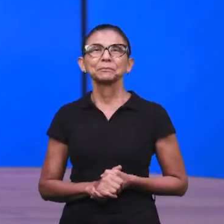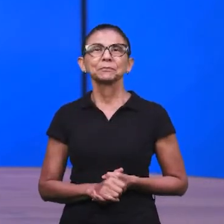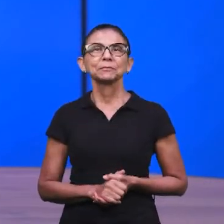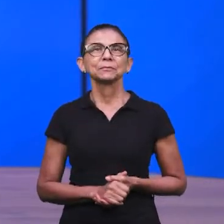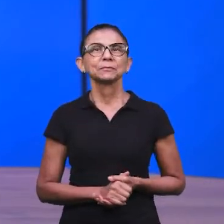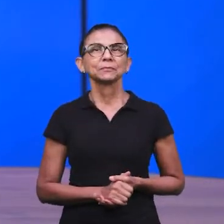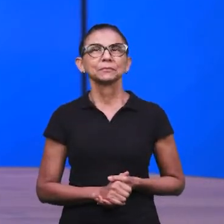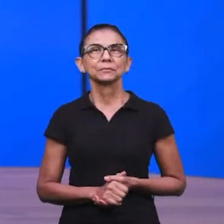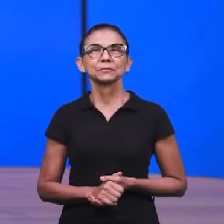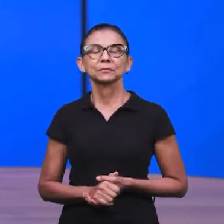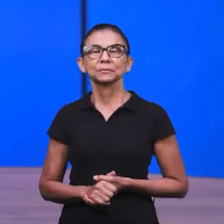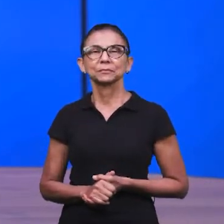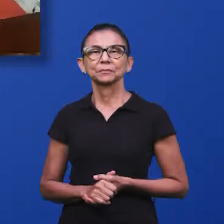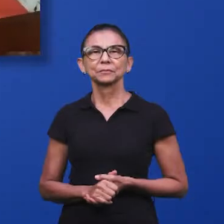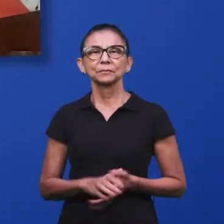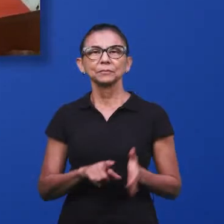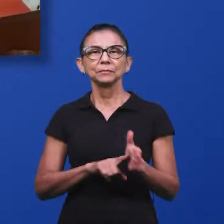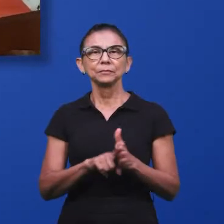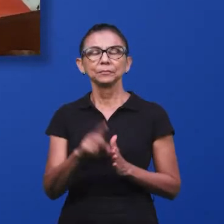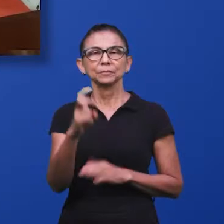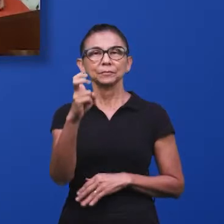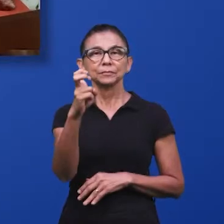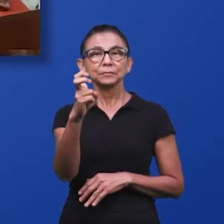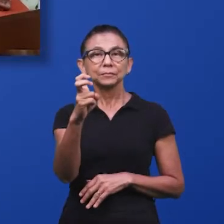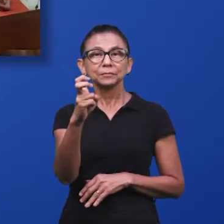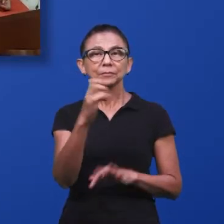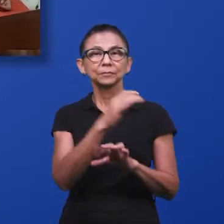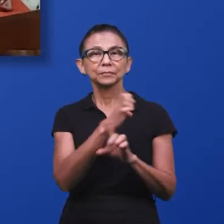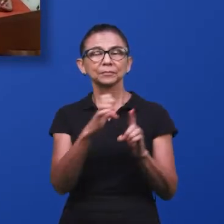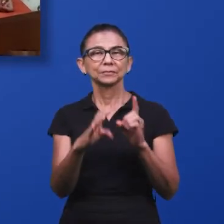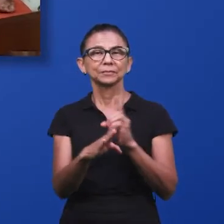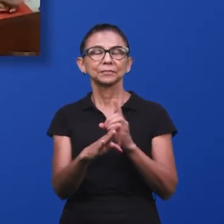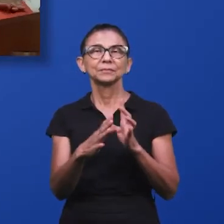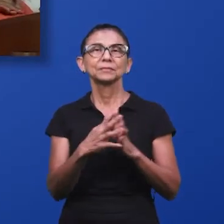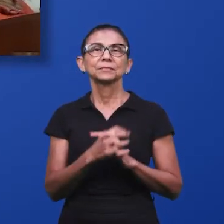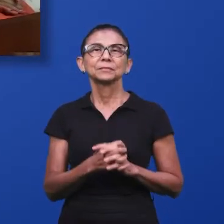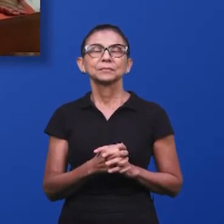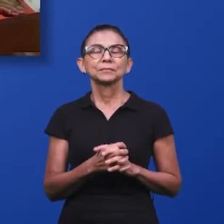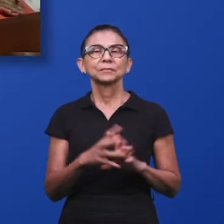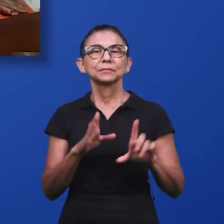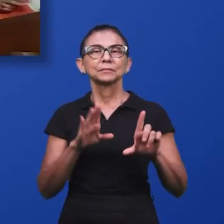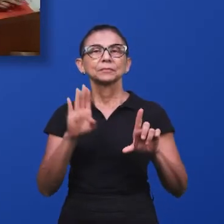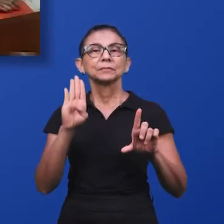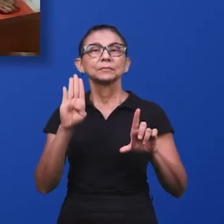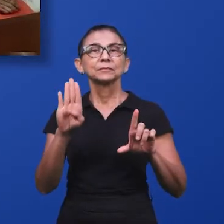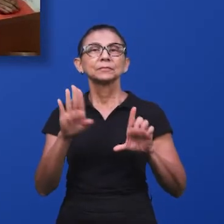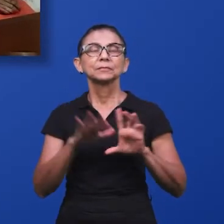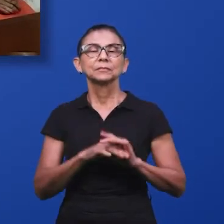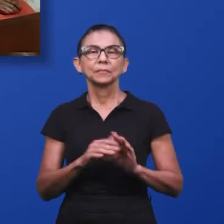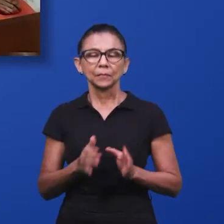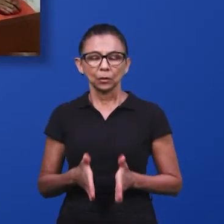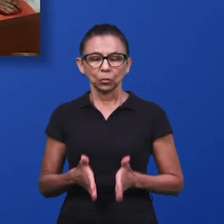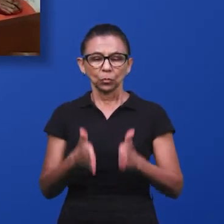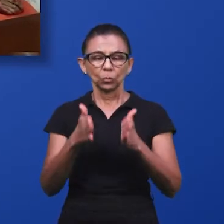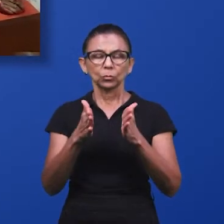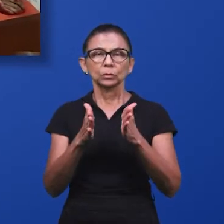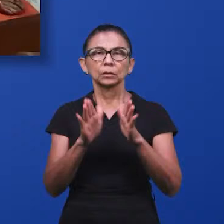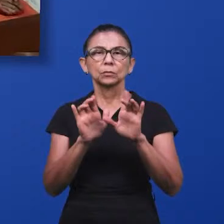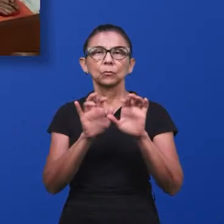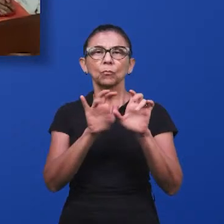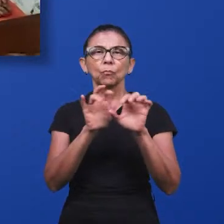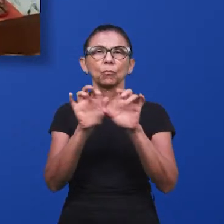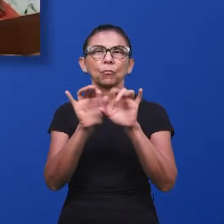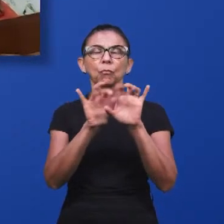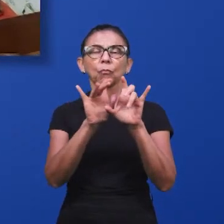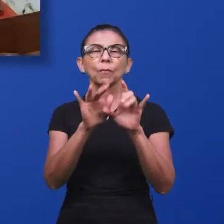três respostas em sequência. Respondendo à pergunta número 5 da Escola Bíblica Dominical, letra B, como coluna de